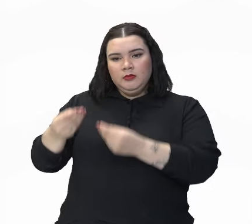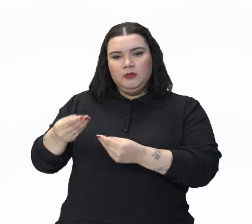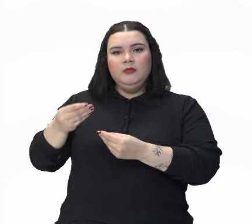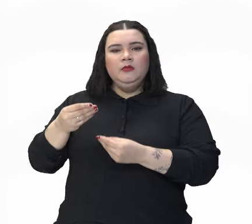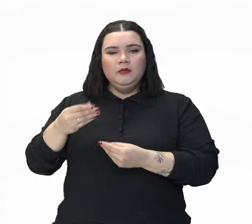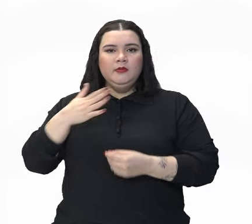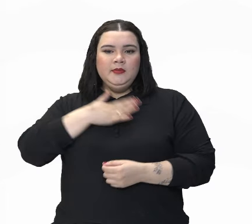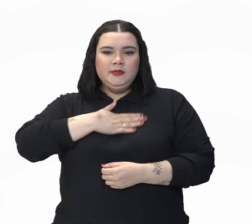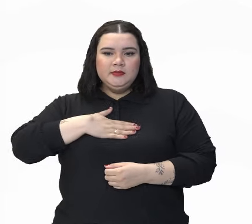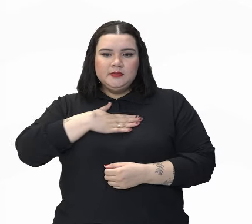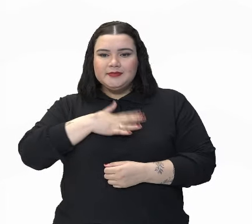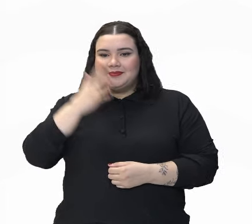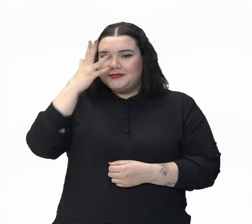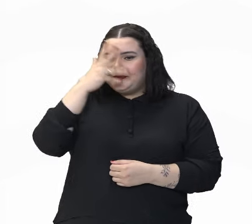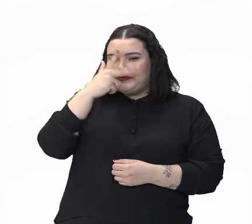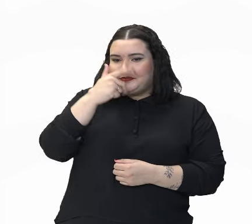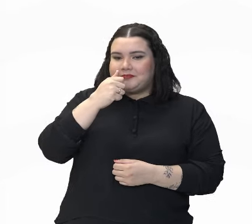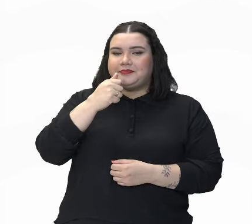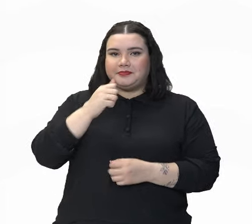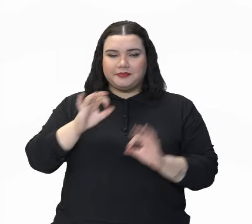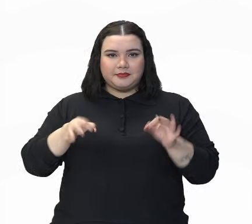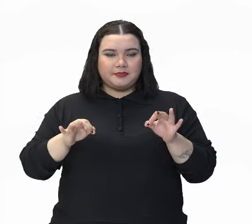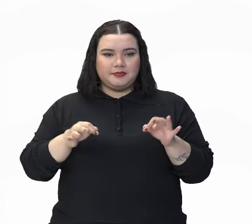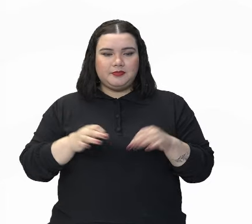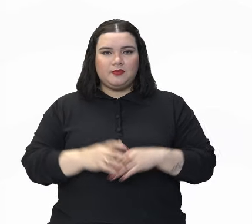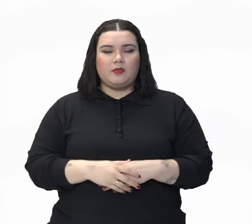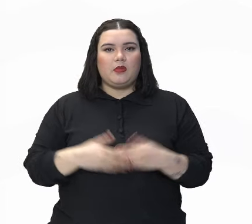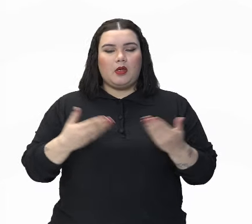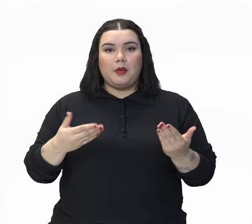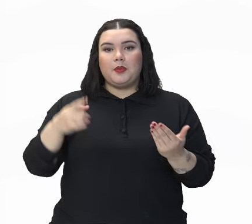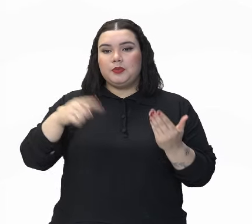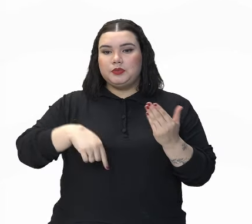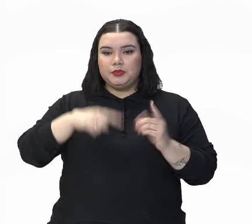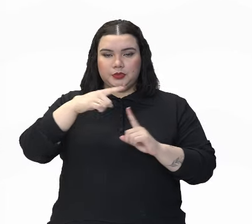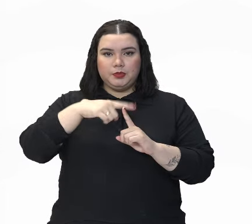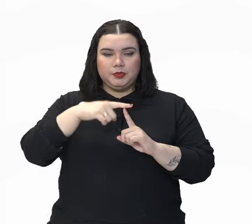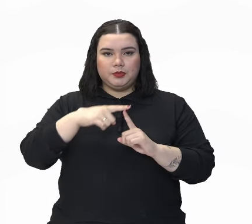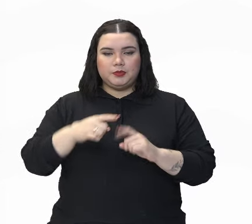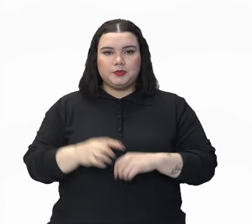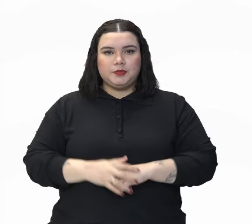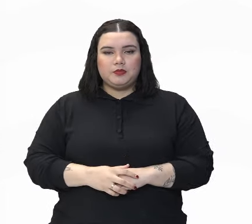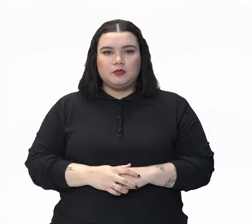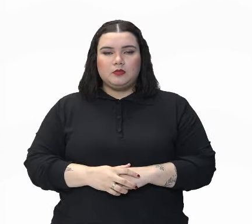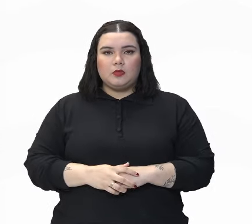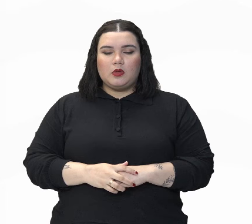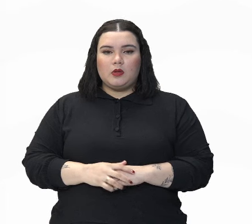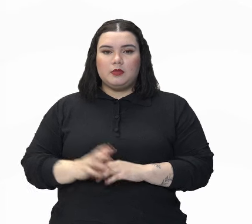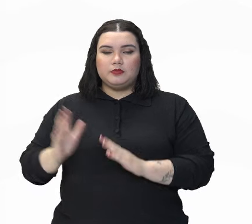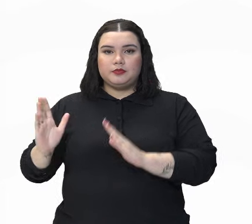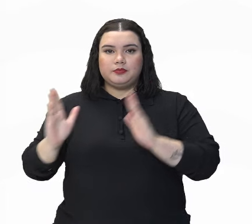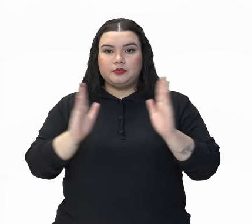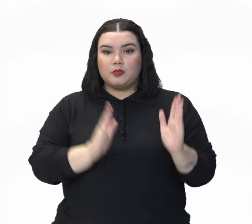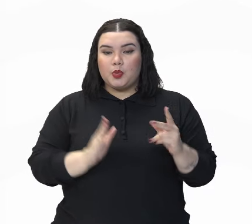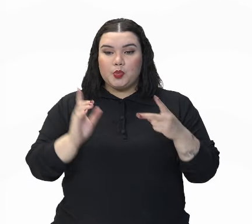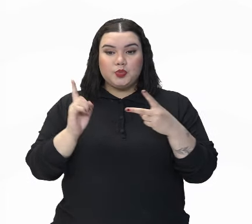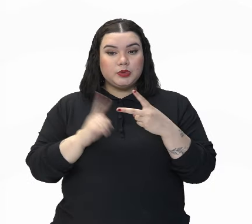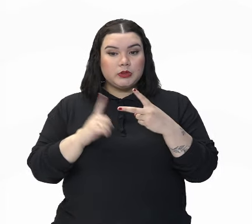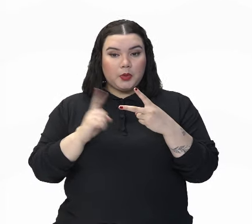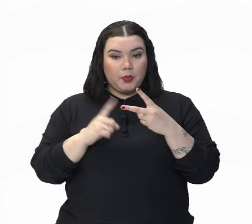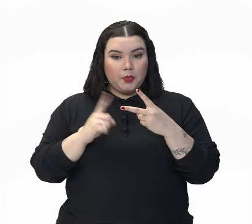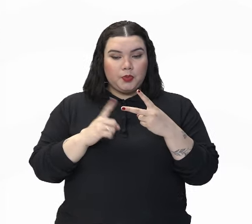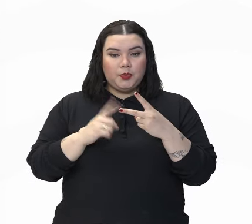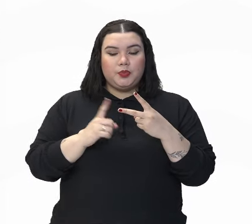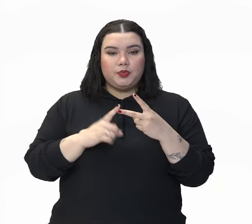bolsa é linda e ela gostou. Então, tem esta intenção. Já outra vez é que